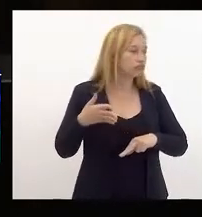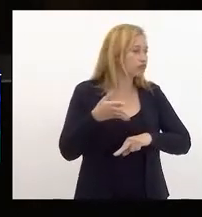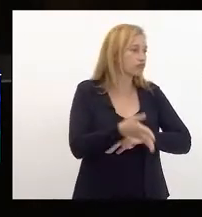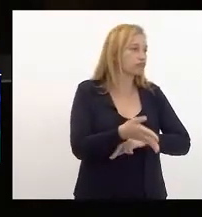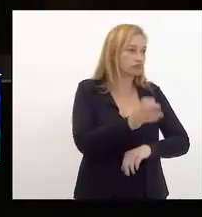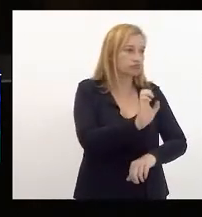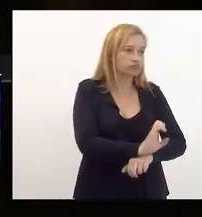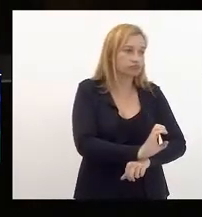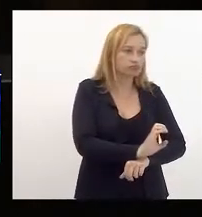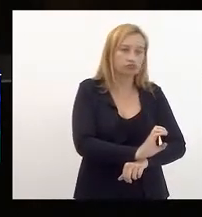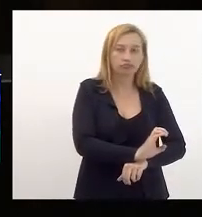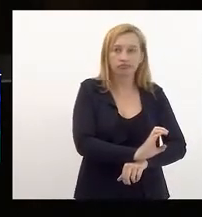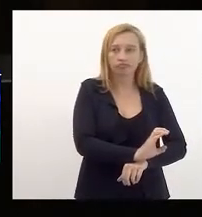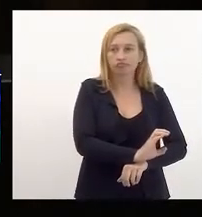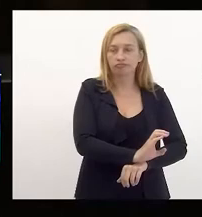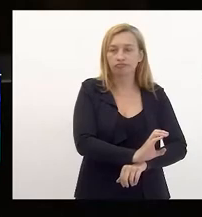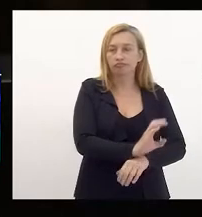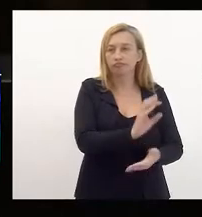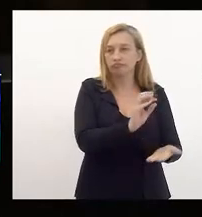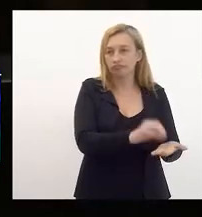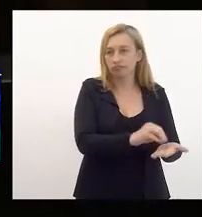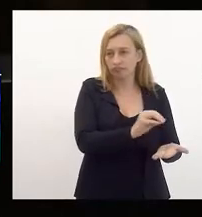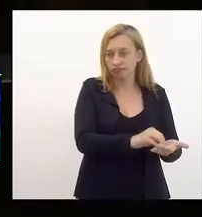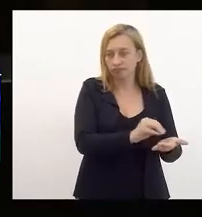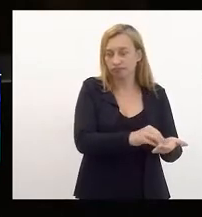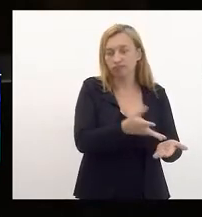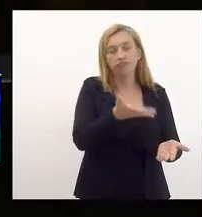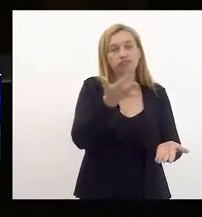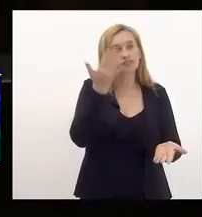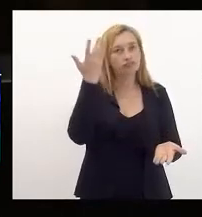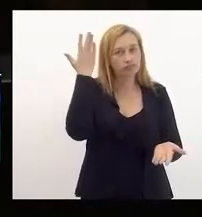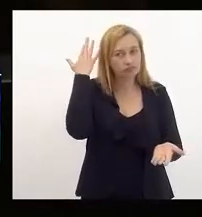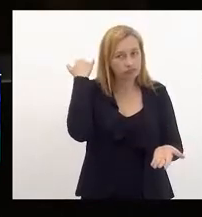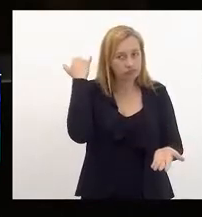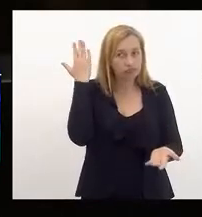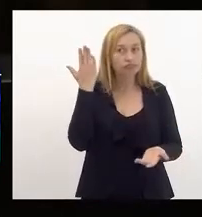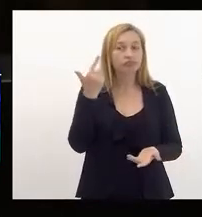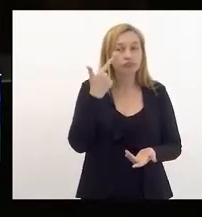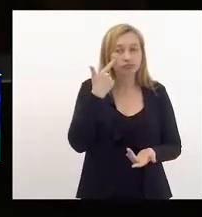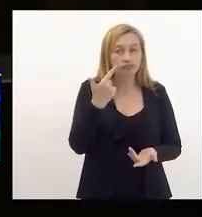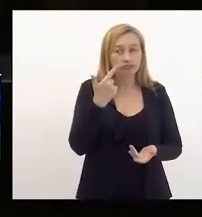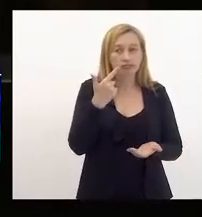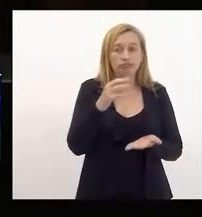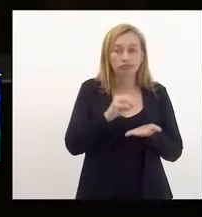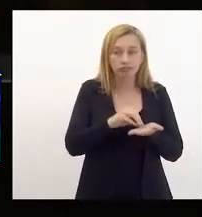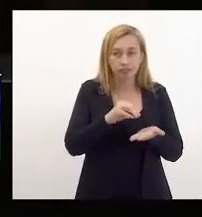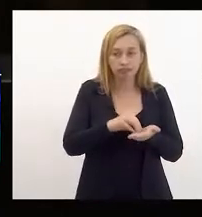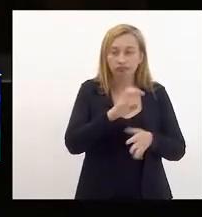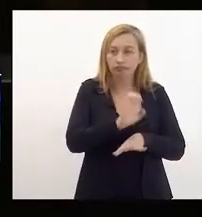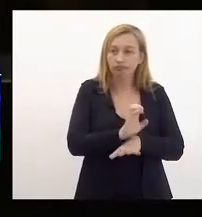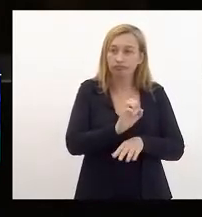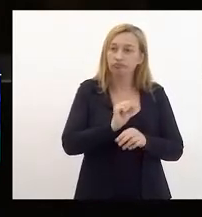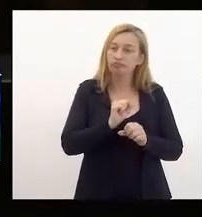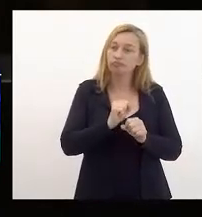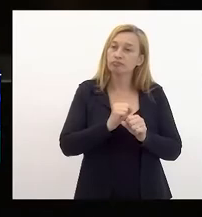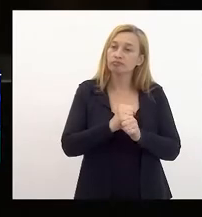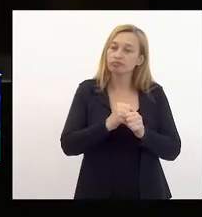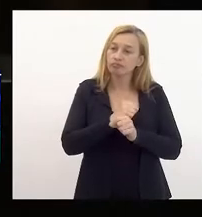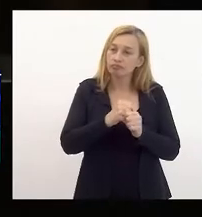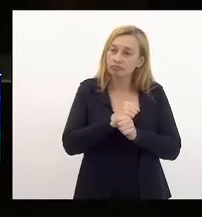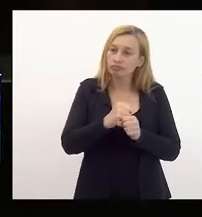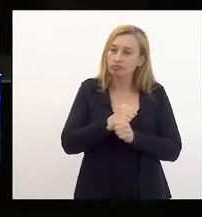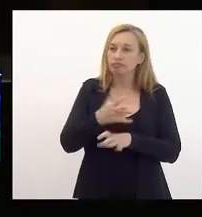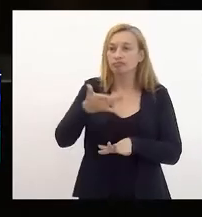Estado. Desde aquela época, quer dizer, a ausência já é um fato